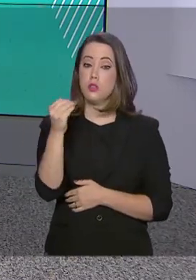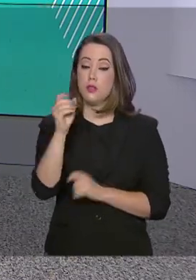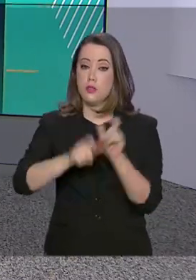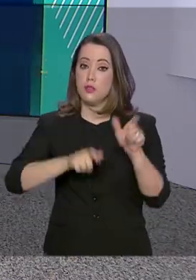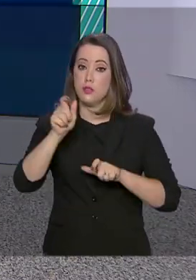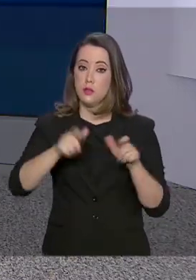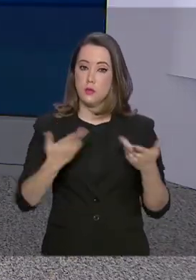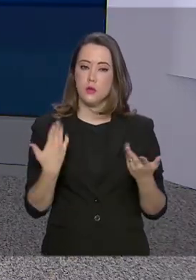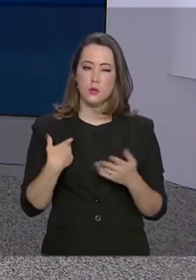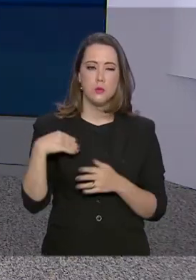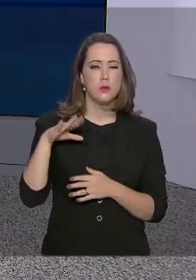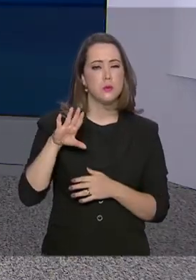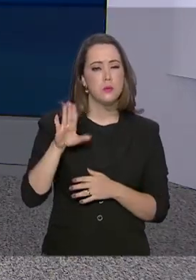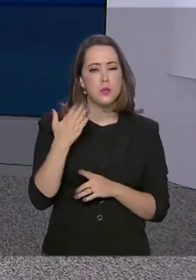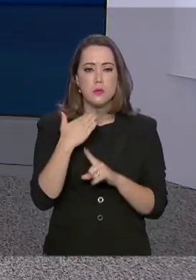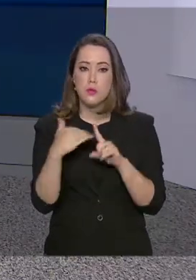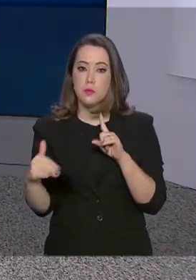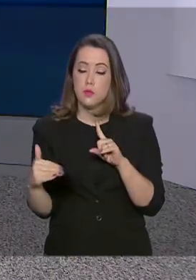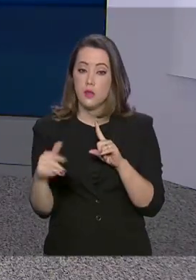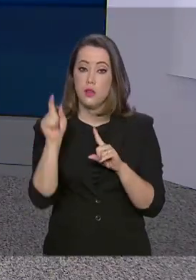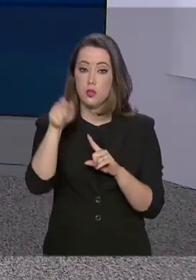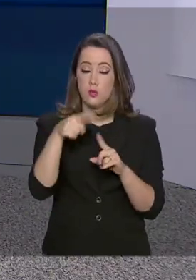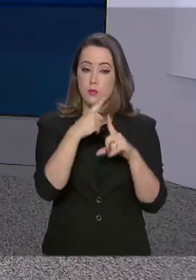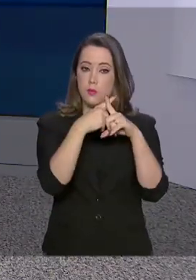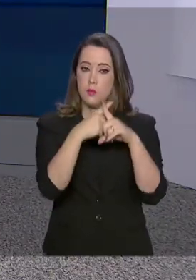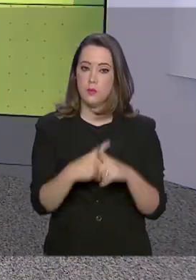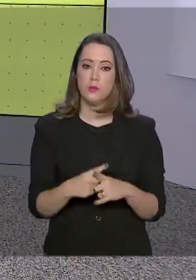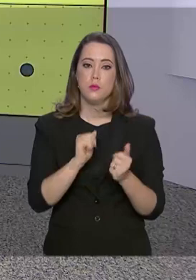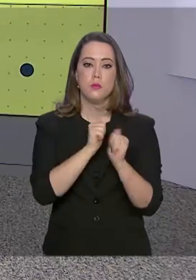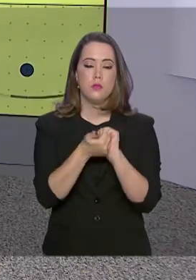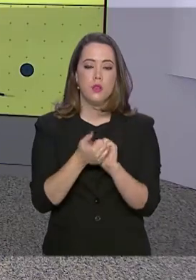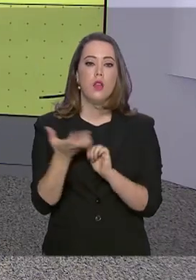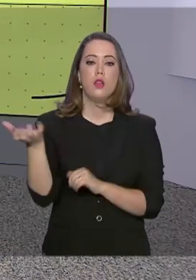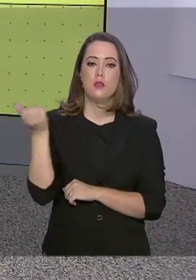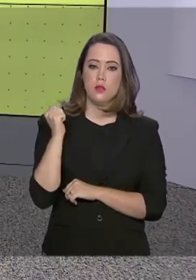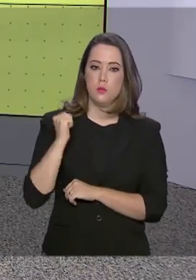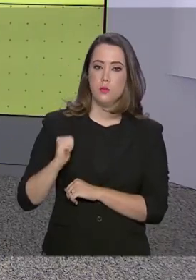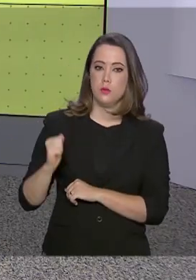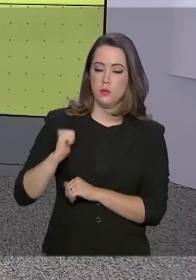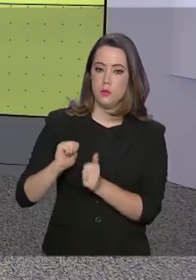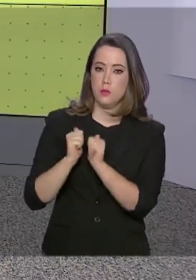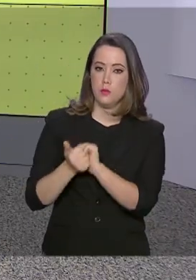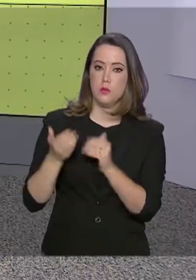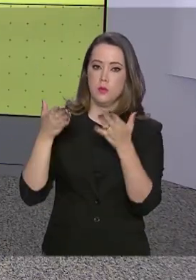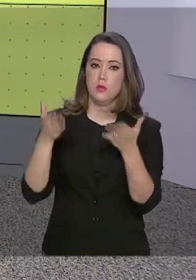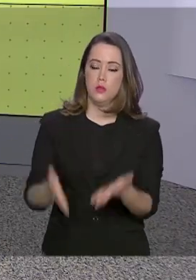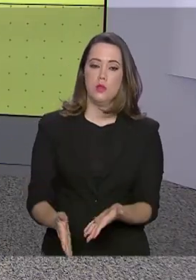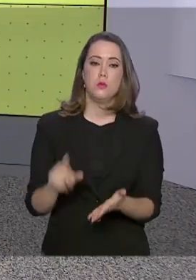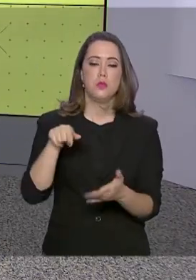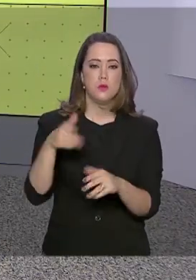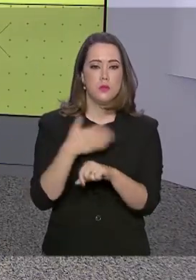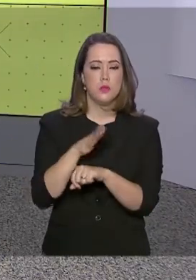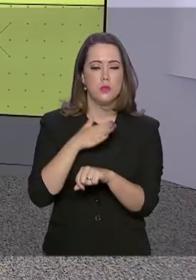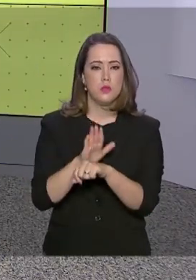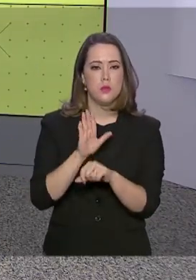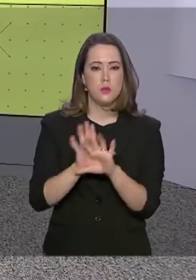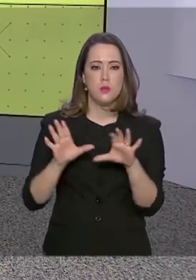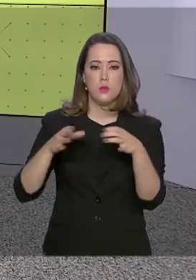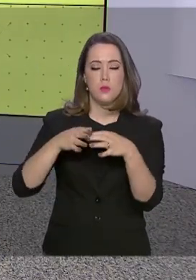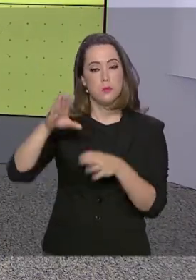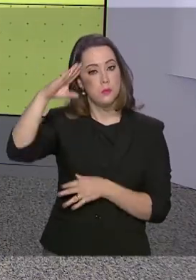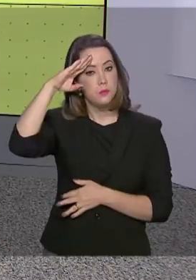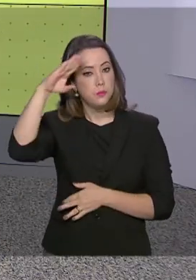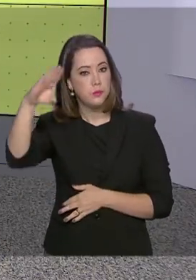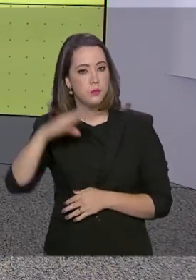atletas. Cerca de metade dos competidores brasileiros recebe o Bolsa Atleta e participa do programa de alto rendimento das